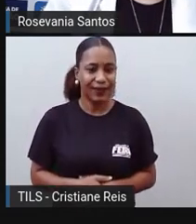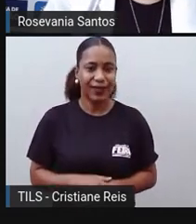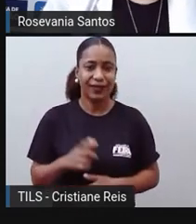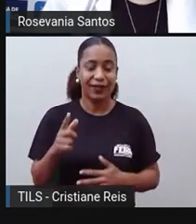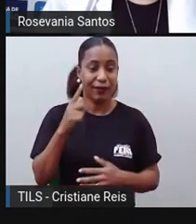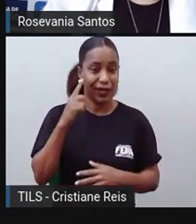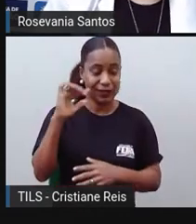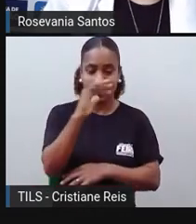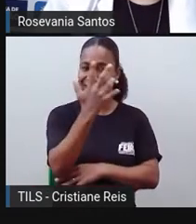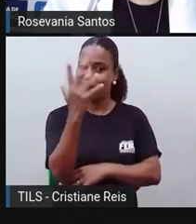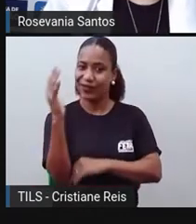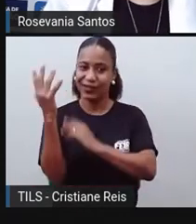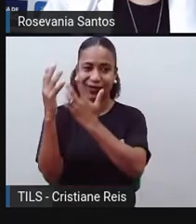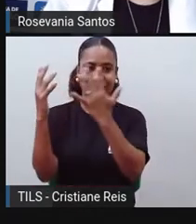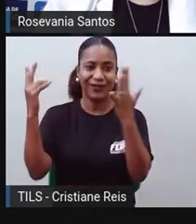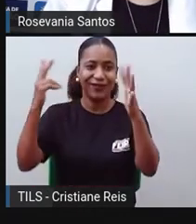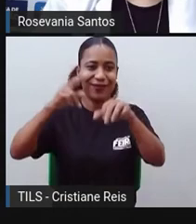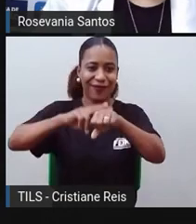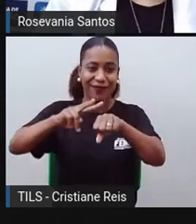exuberante aí nesse espaço.